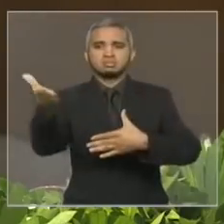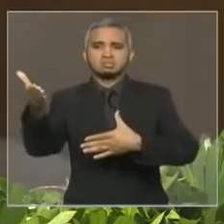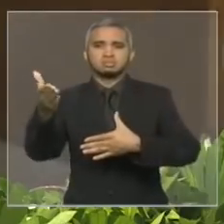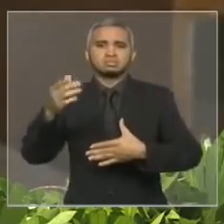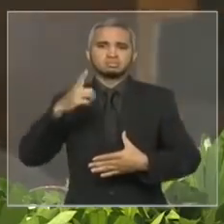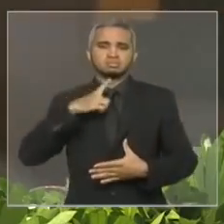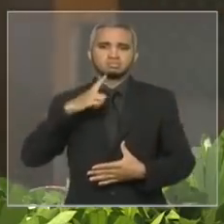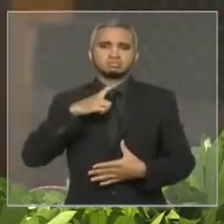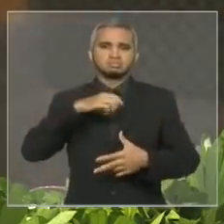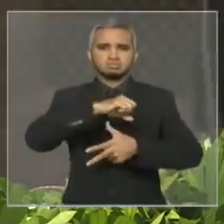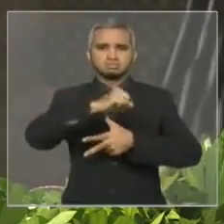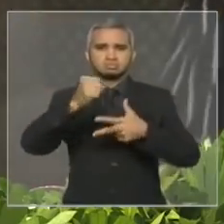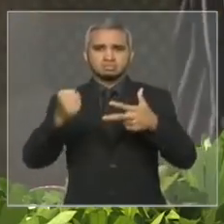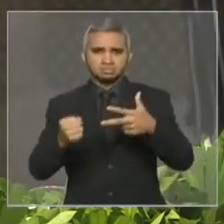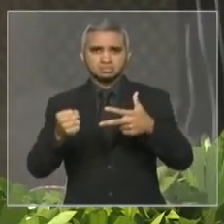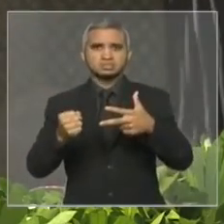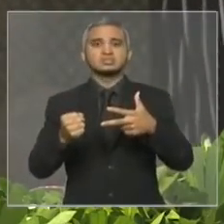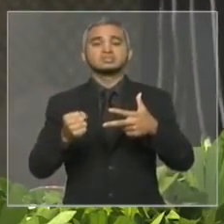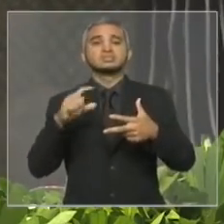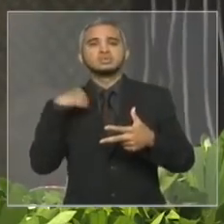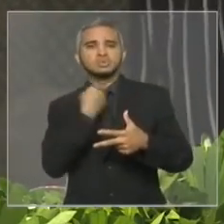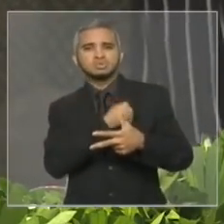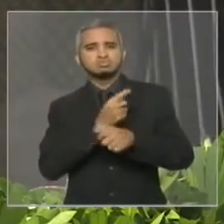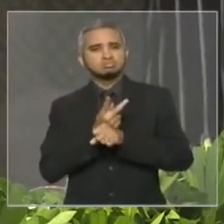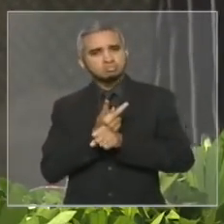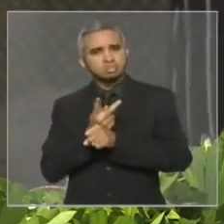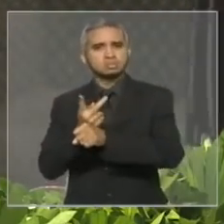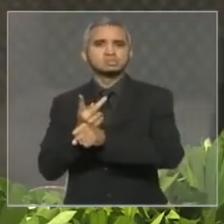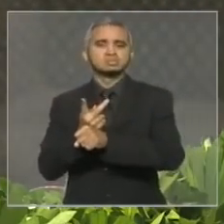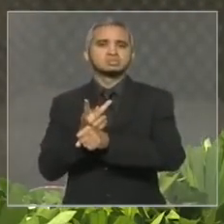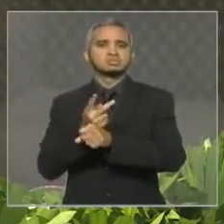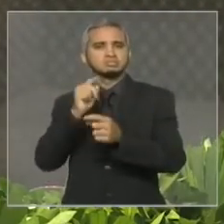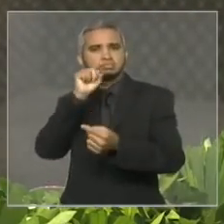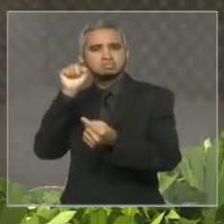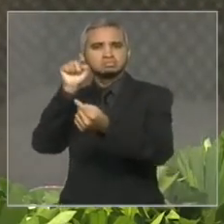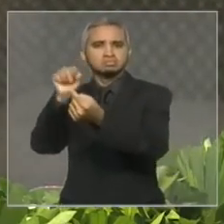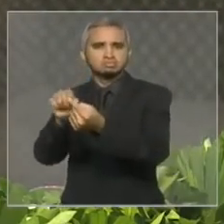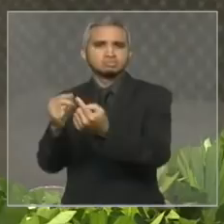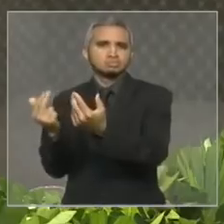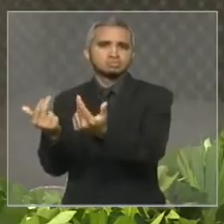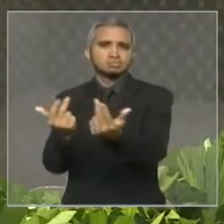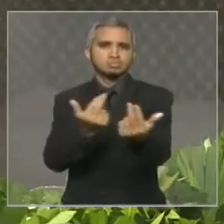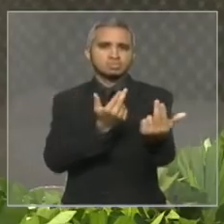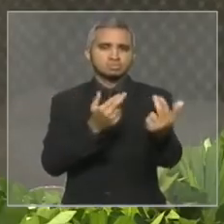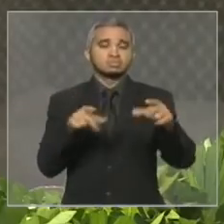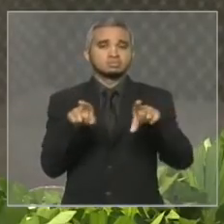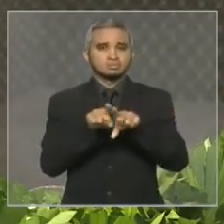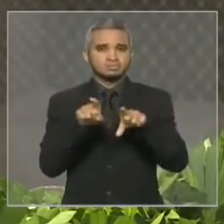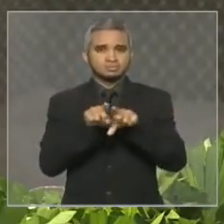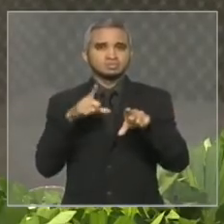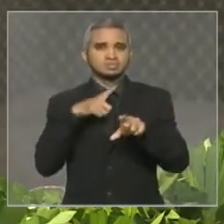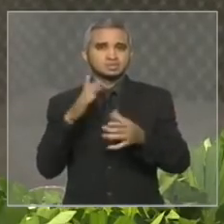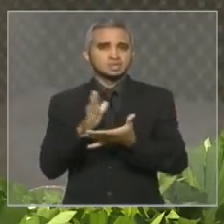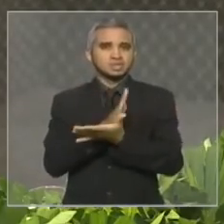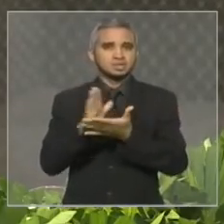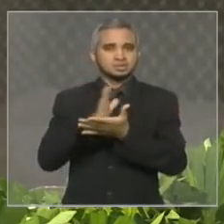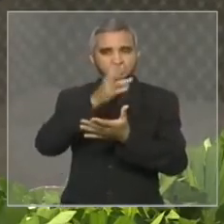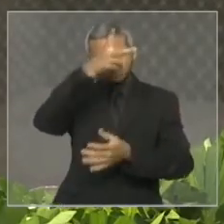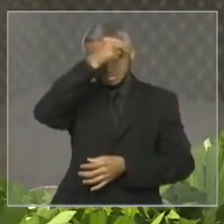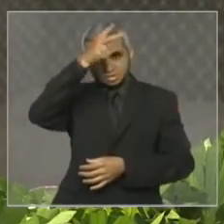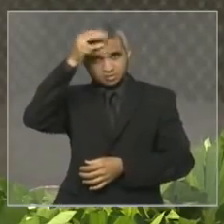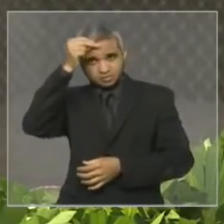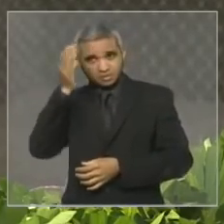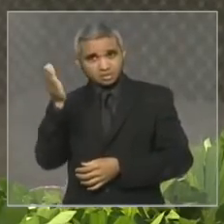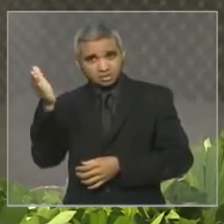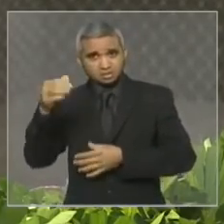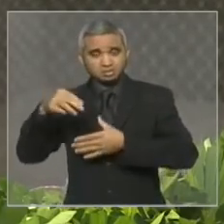e sabem como nós temos buscado isto do mesmo modo em relação aos municípios aqui representados pelo prefeito tema do